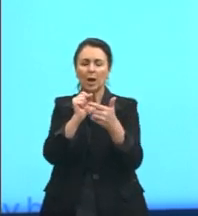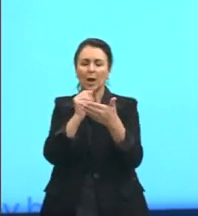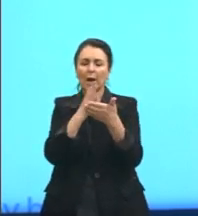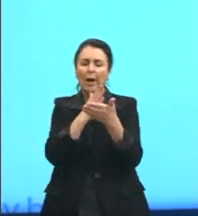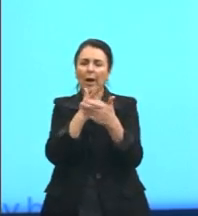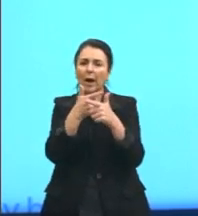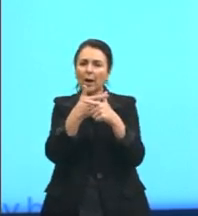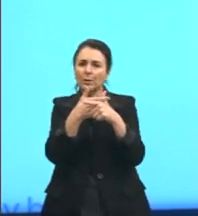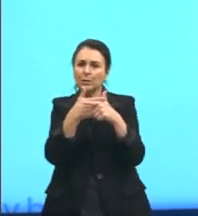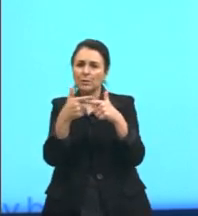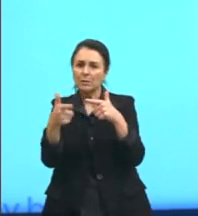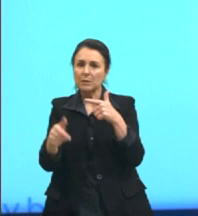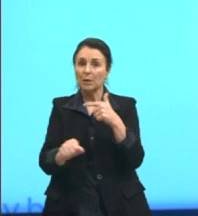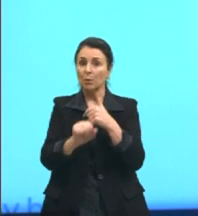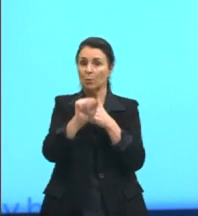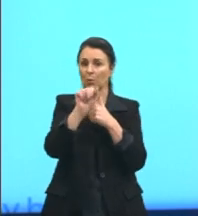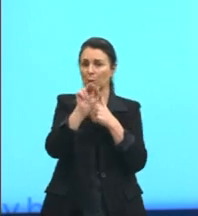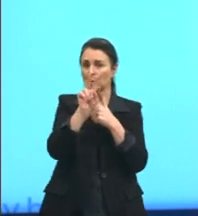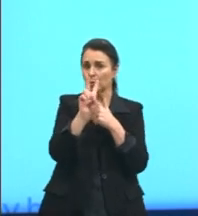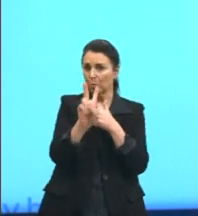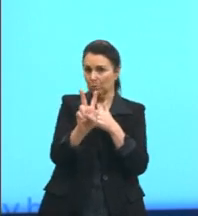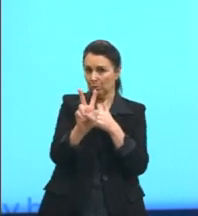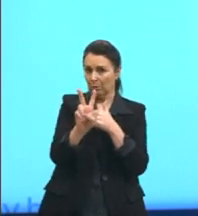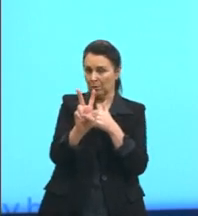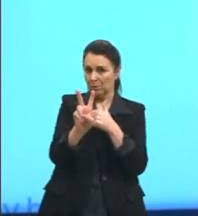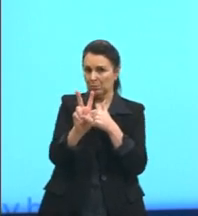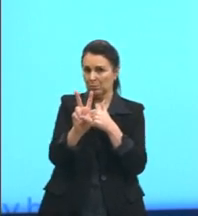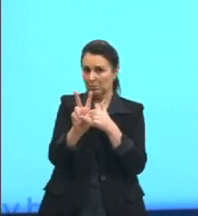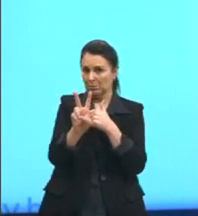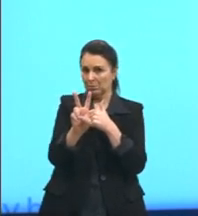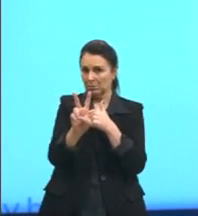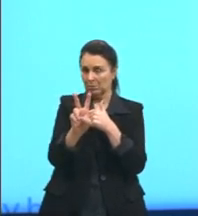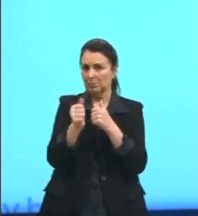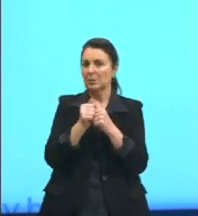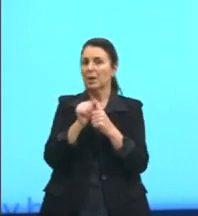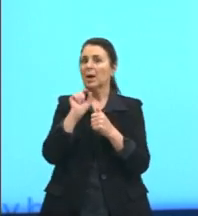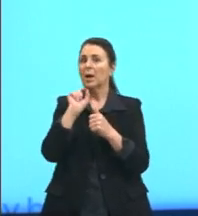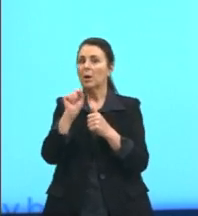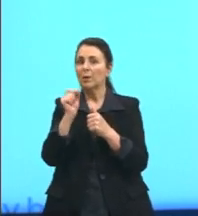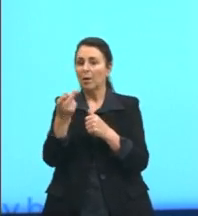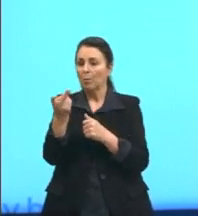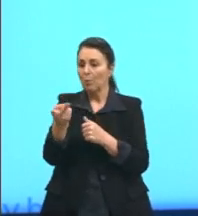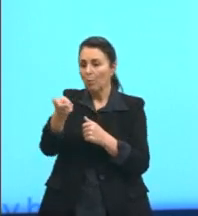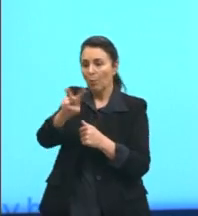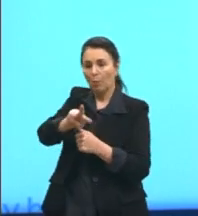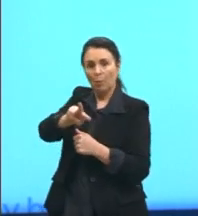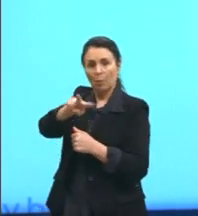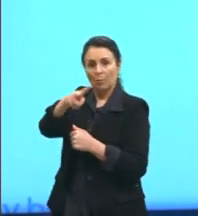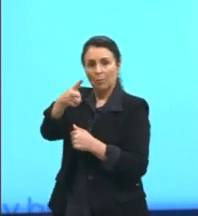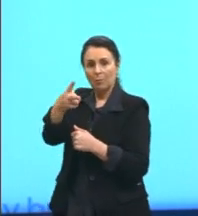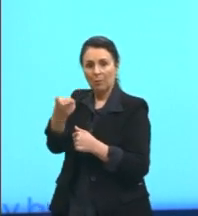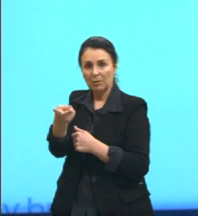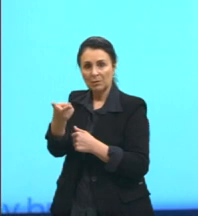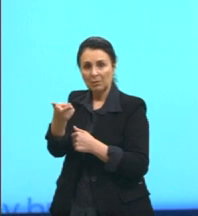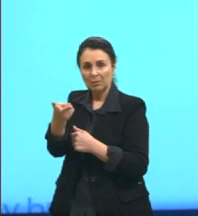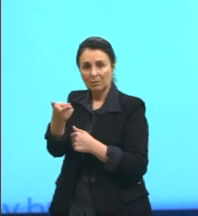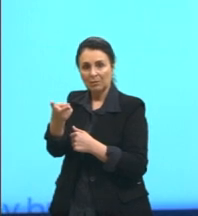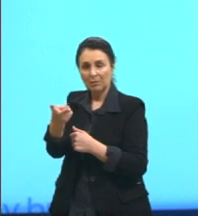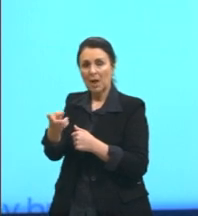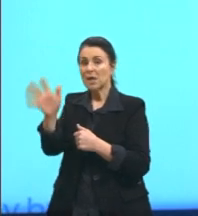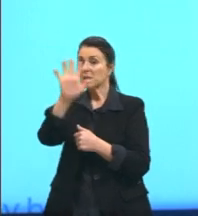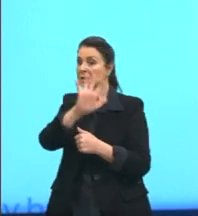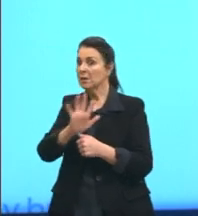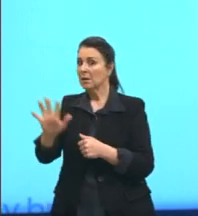algo em duas partes. É uma oposição entre duas coisas. Geralmente